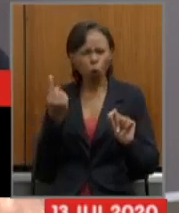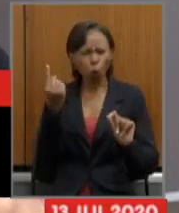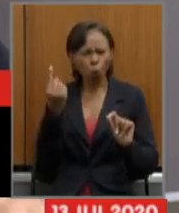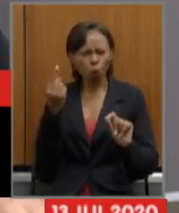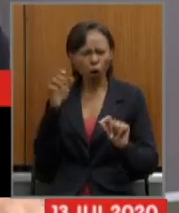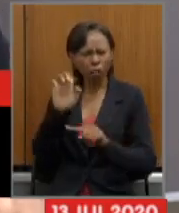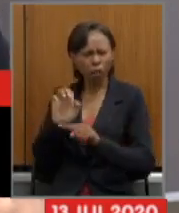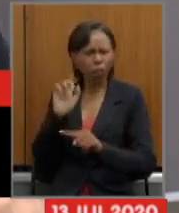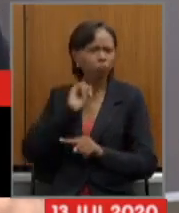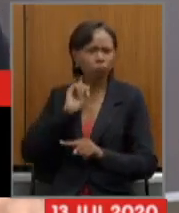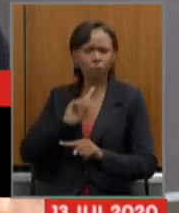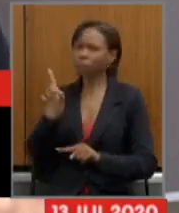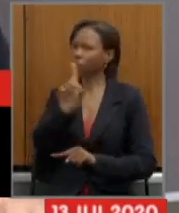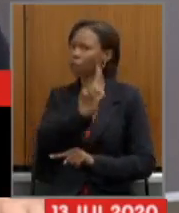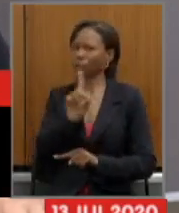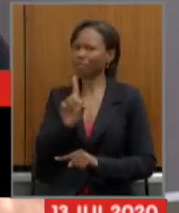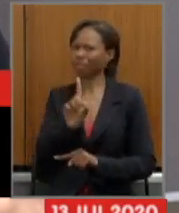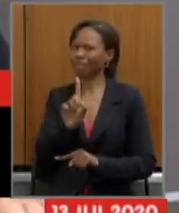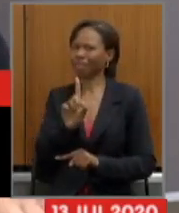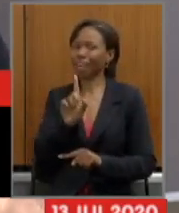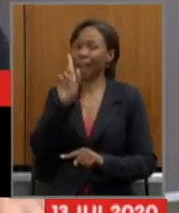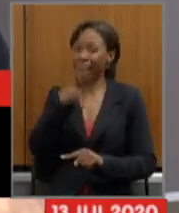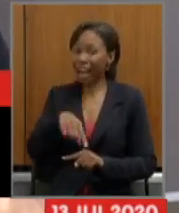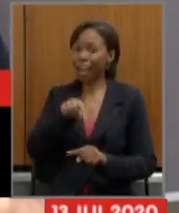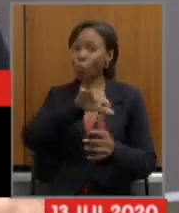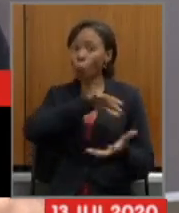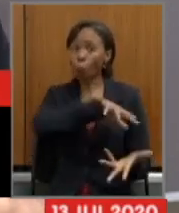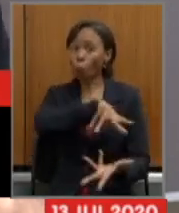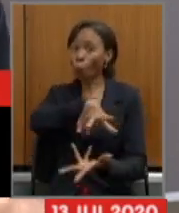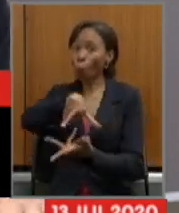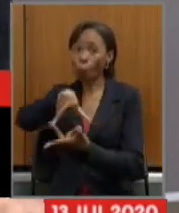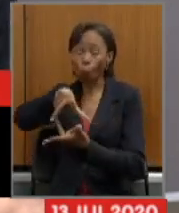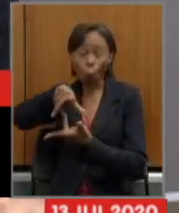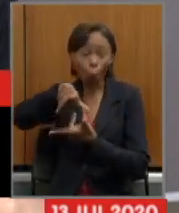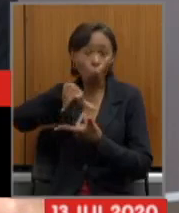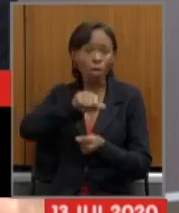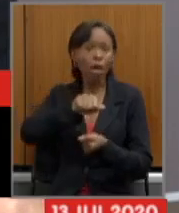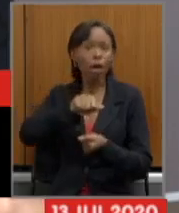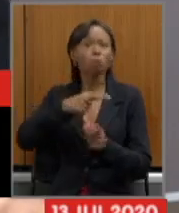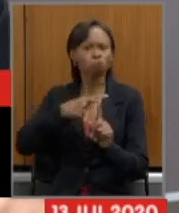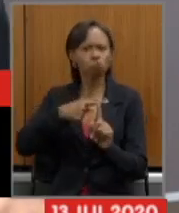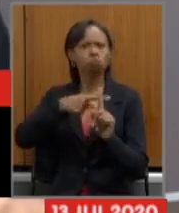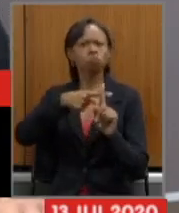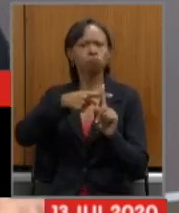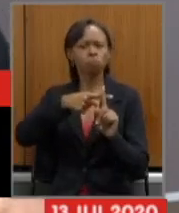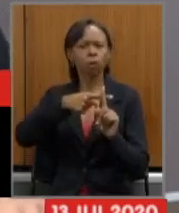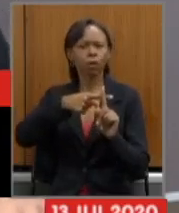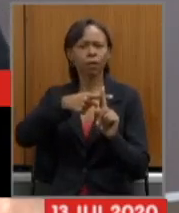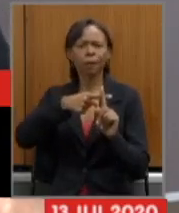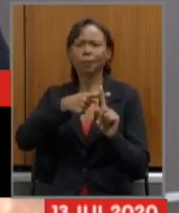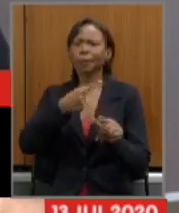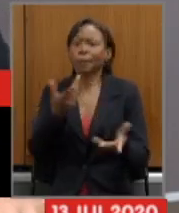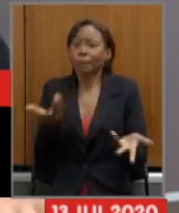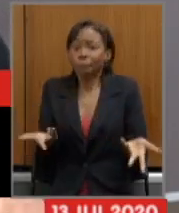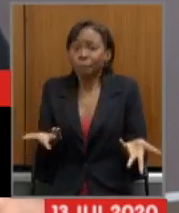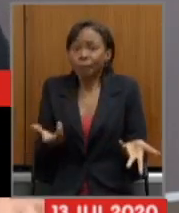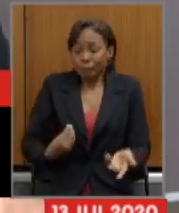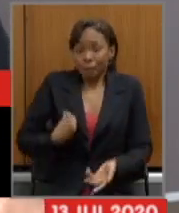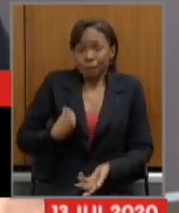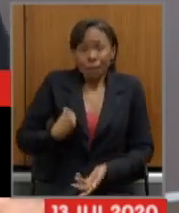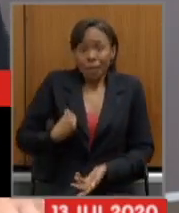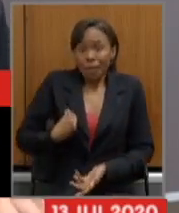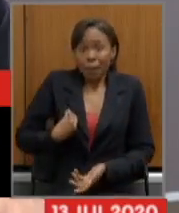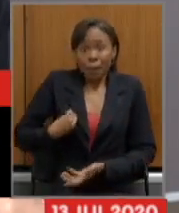contrário, é um movimento, hoje, uma tendência mundial, e isso é algo positivo. Nós estamos vivendo mais e com mais